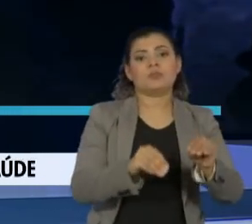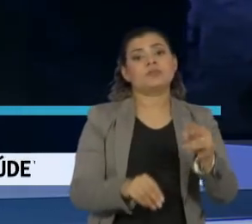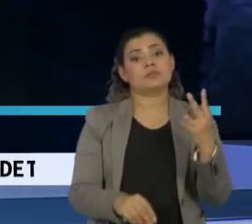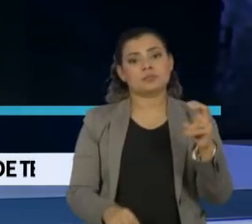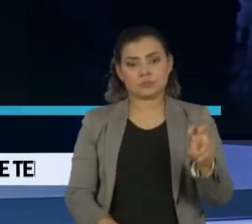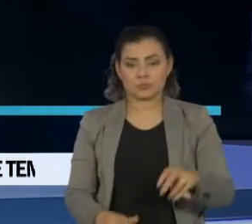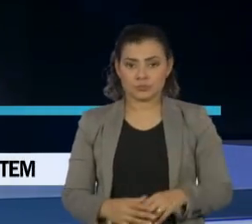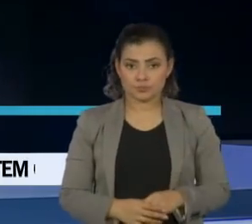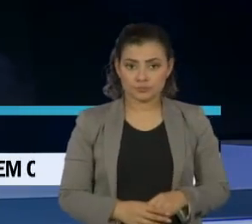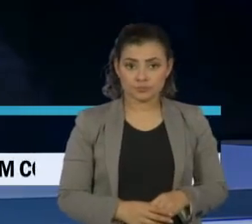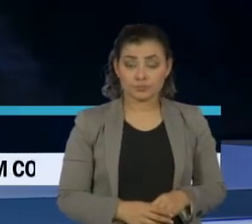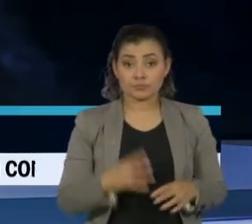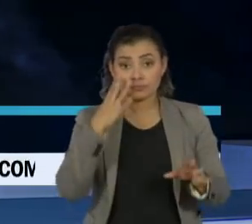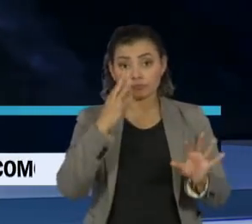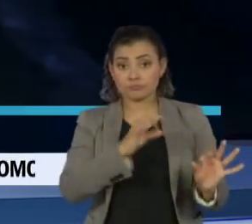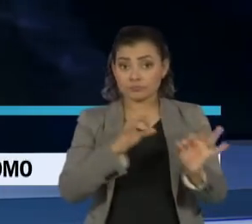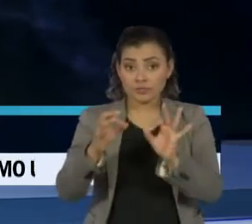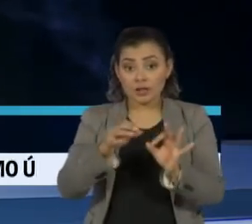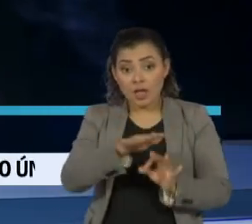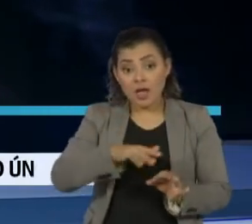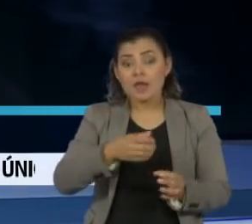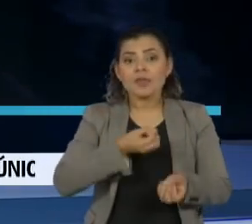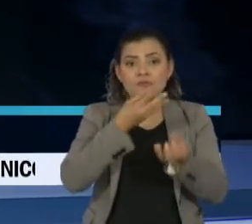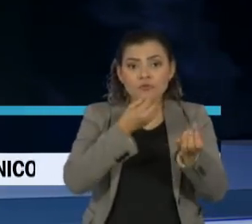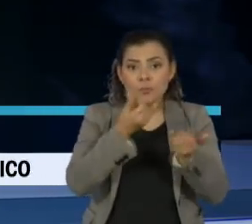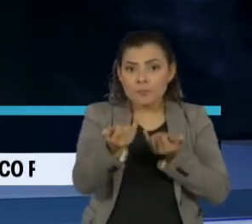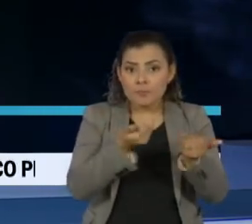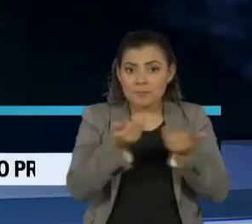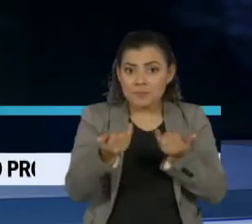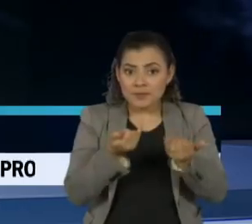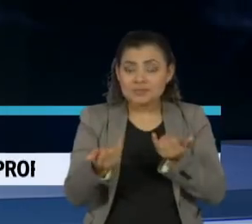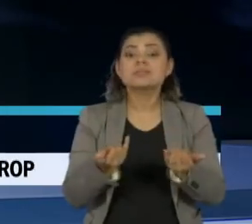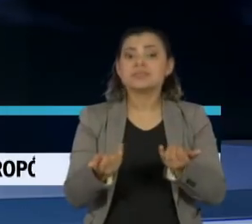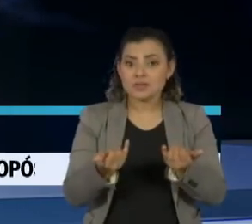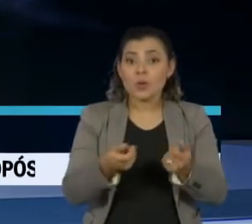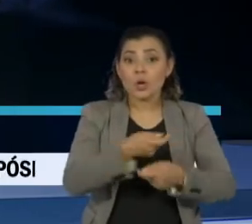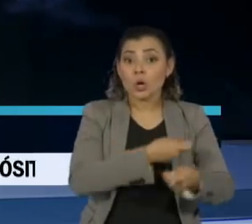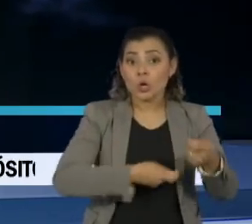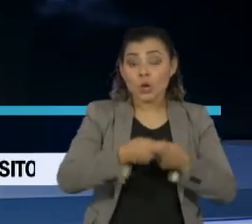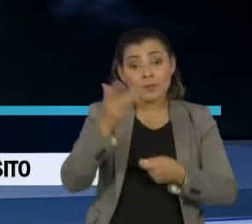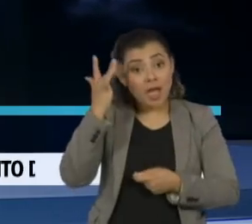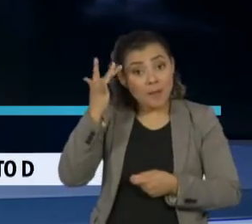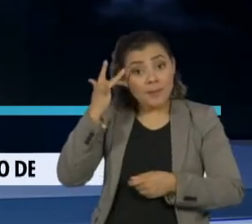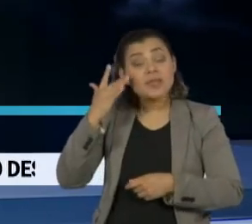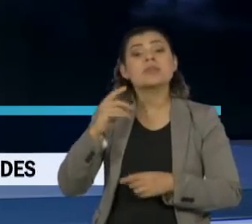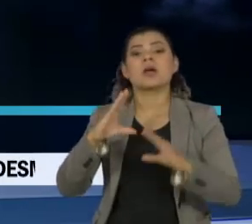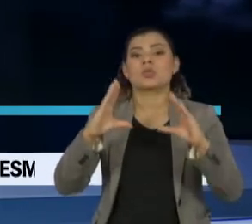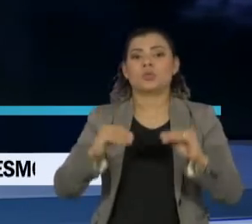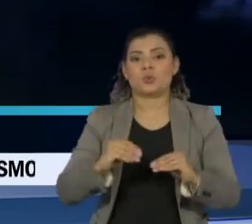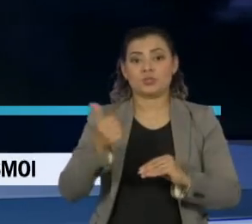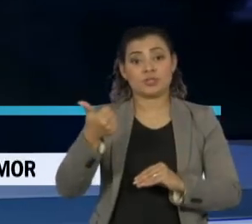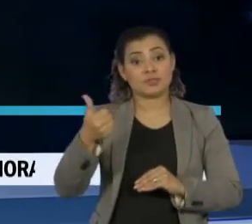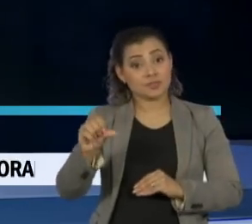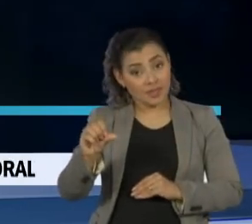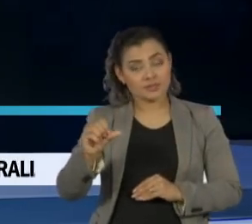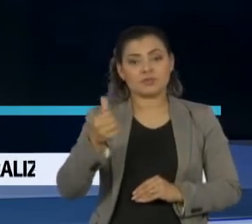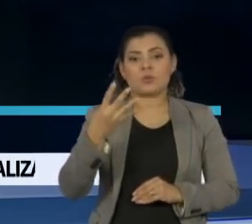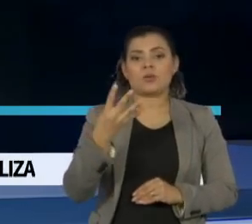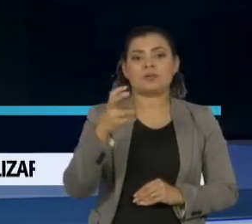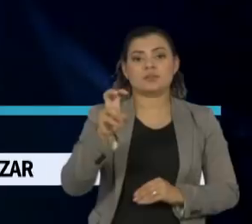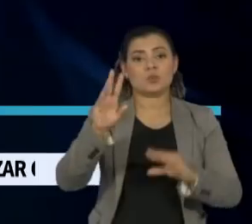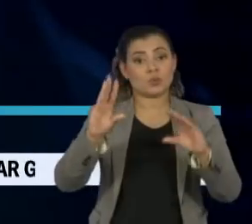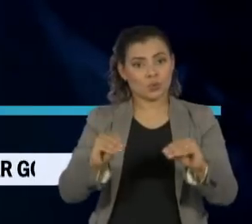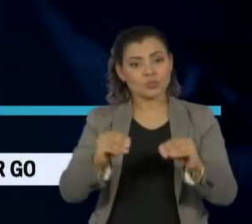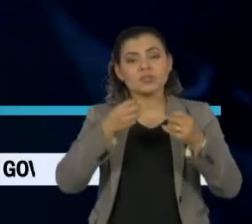Acompanhe mais dados e projeções econômicas no programa O Brasil Depois da Crise, que vai ao ar amanhã, a partir das 10h45 da noite.